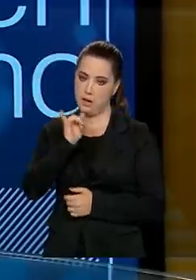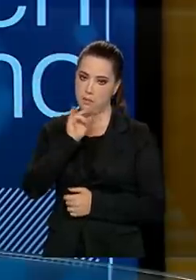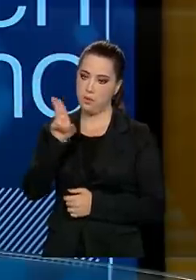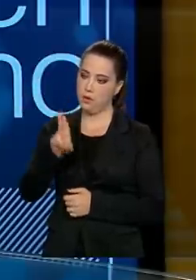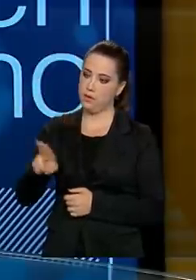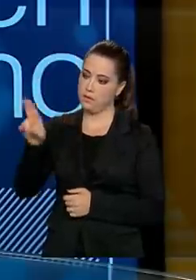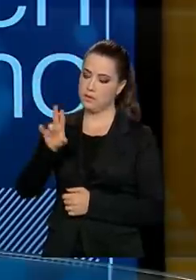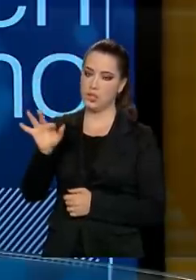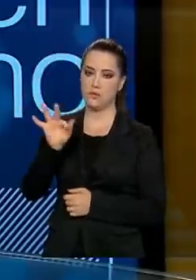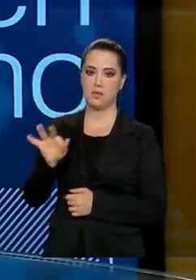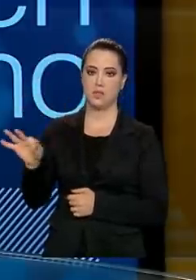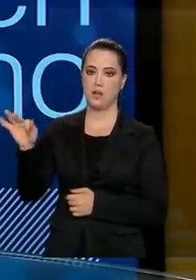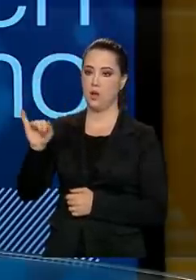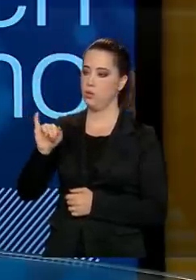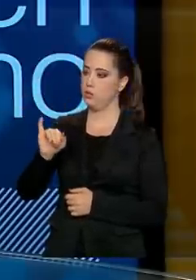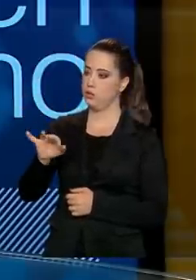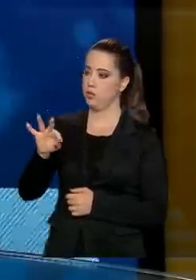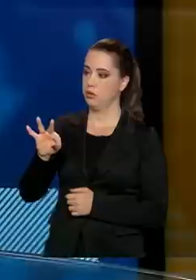Federal de Itajubá.